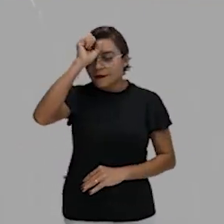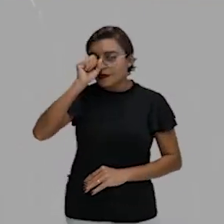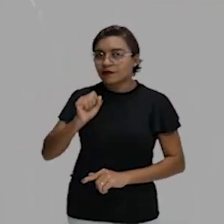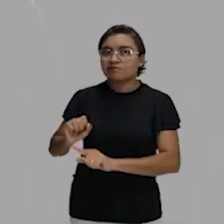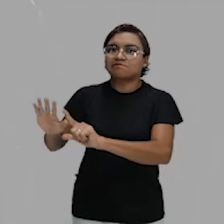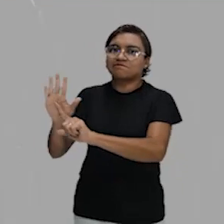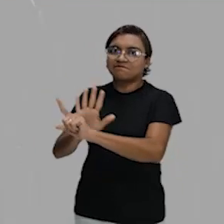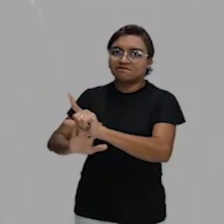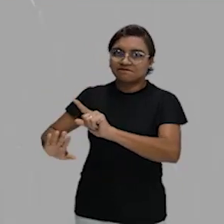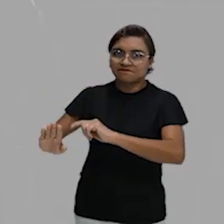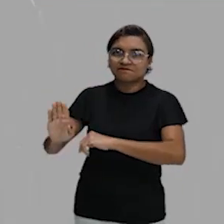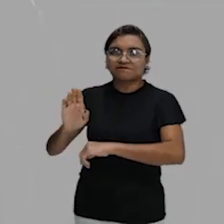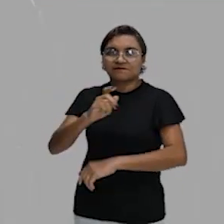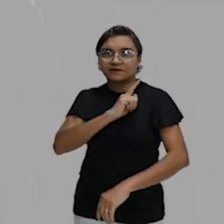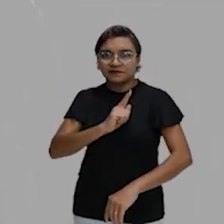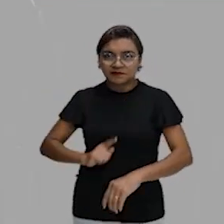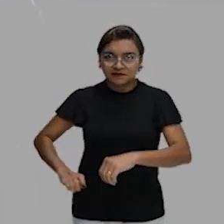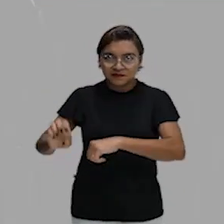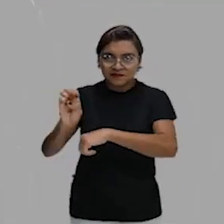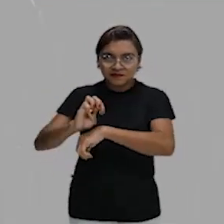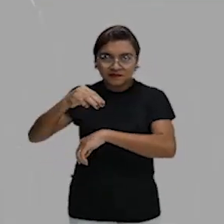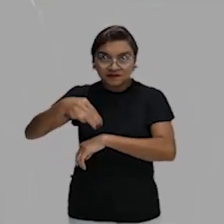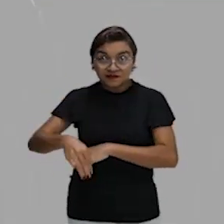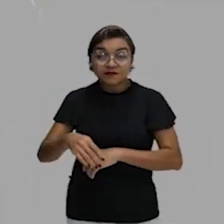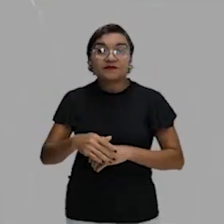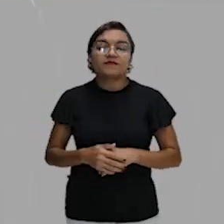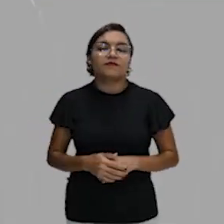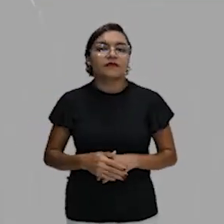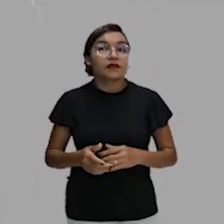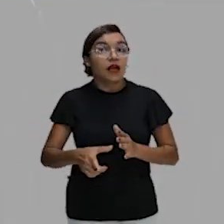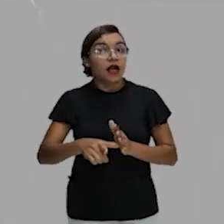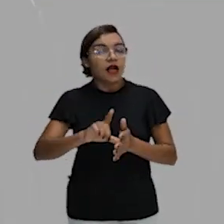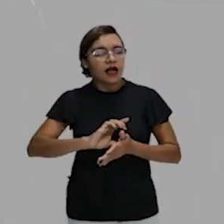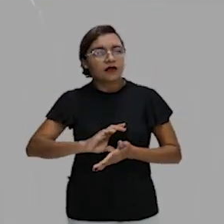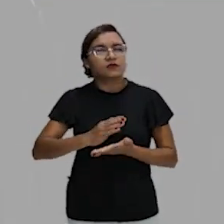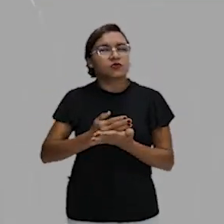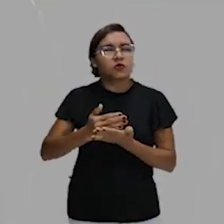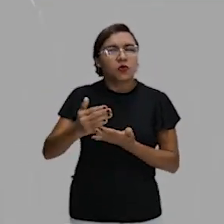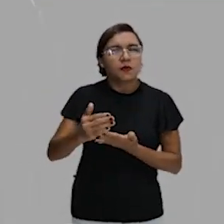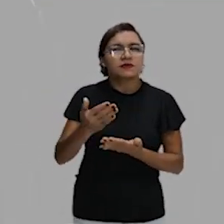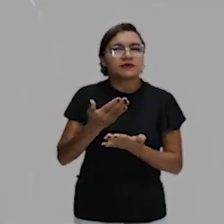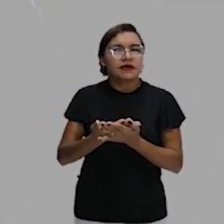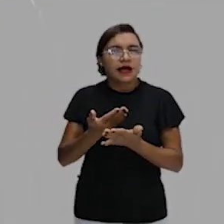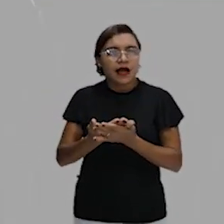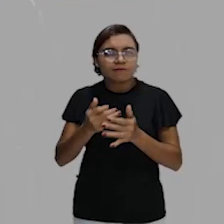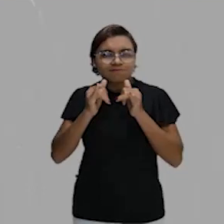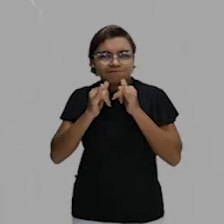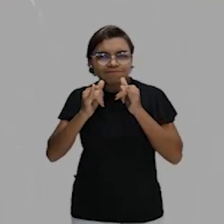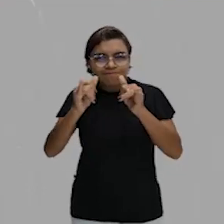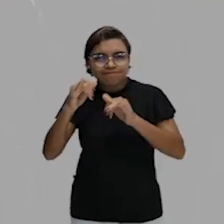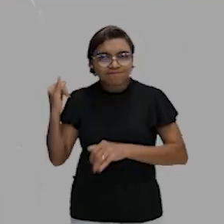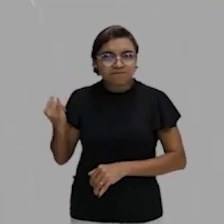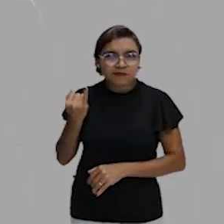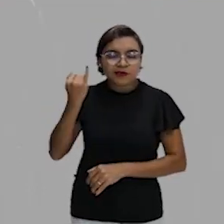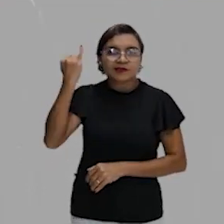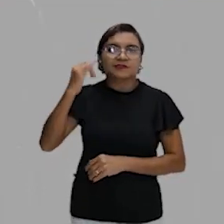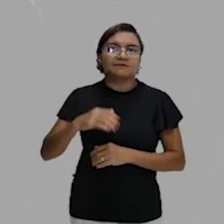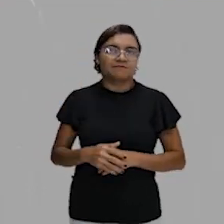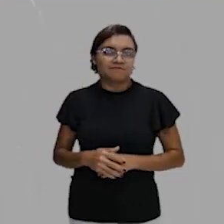plataforma Gonçalves Dias. Galera, sempre antes de começar nossa aula eu gosto de deixar aquele recado importante para ti.